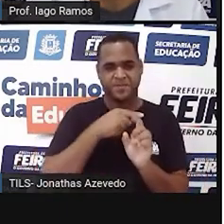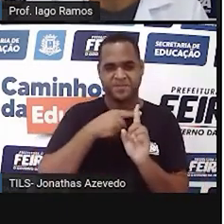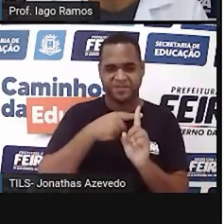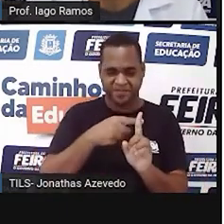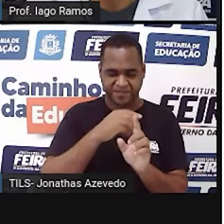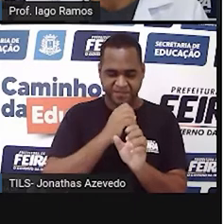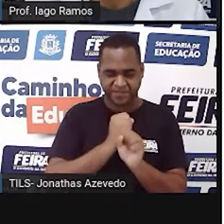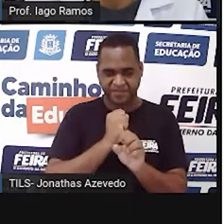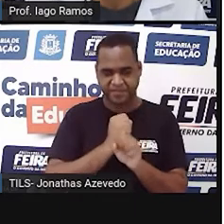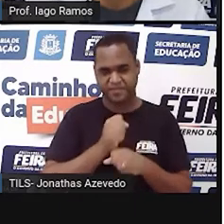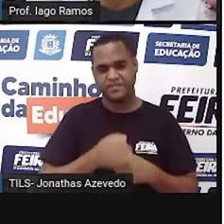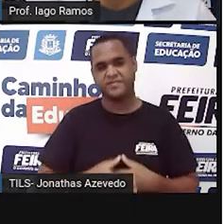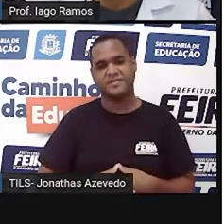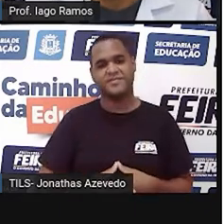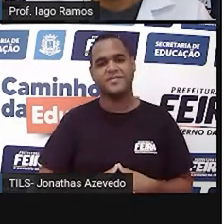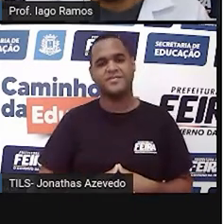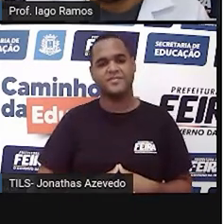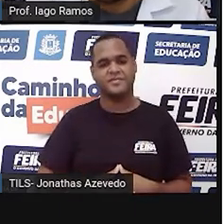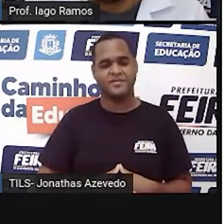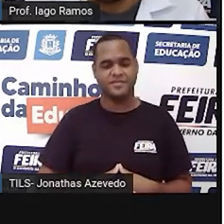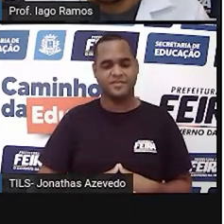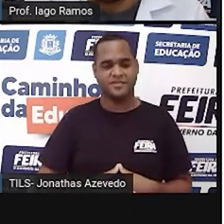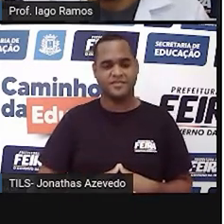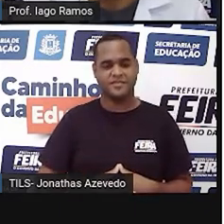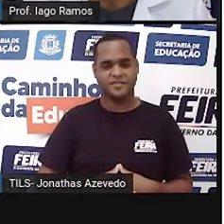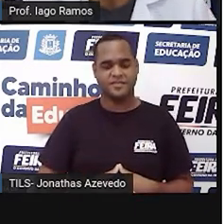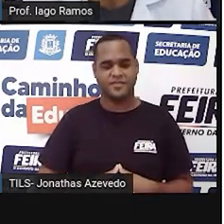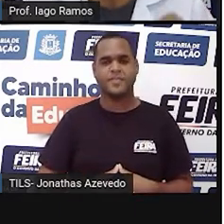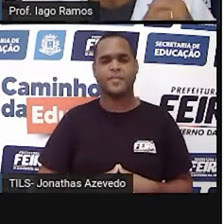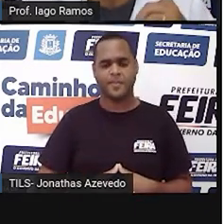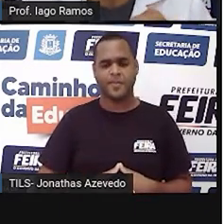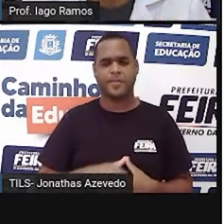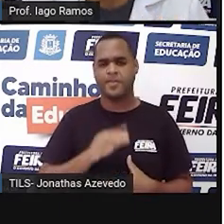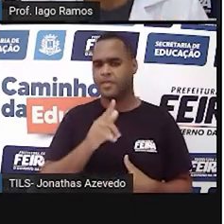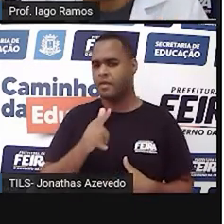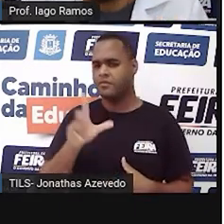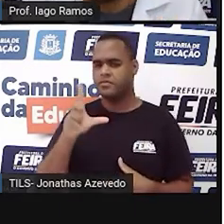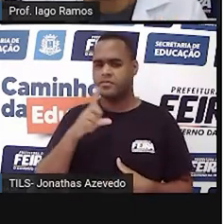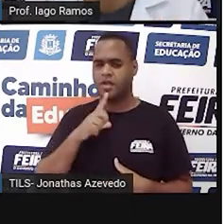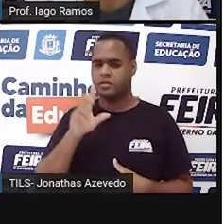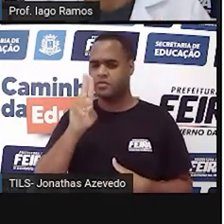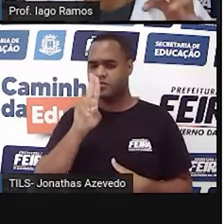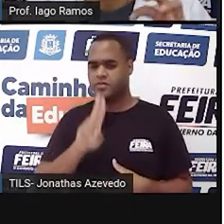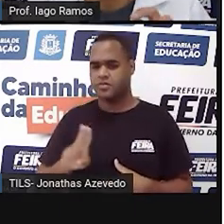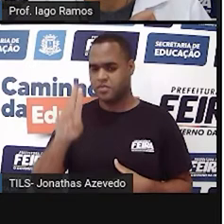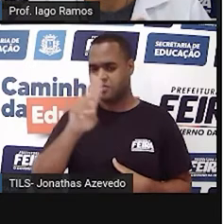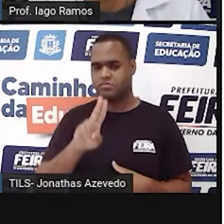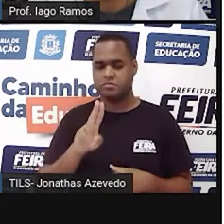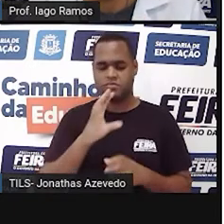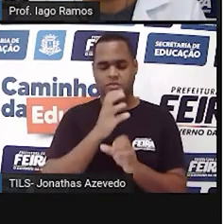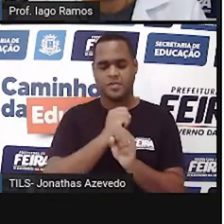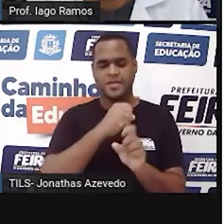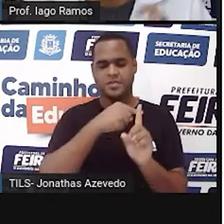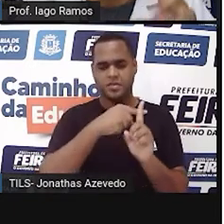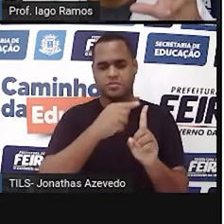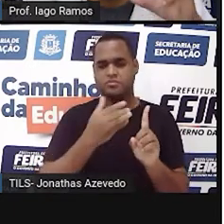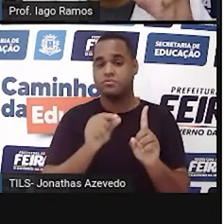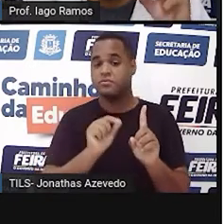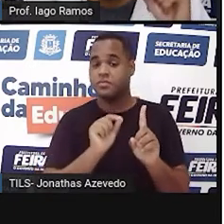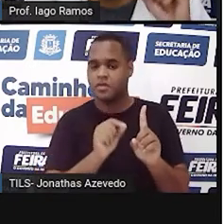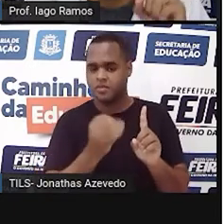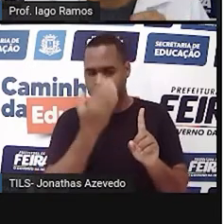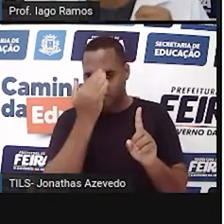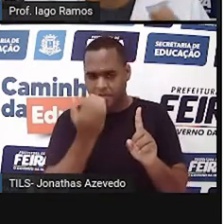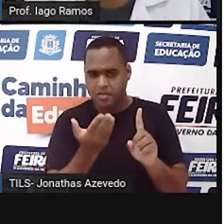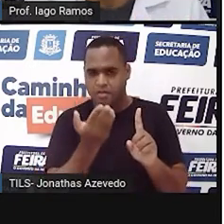conhecida como a continha de mais. E quando é que a gente usa a adição? Quando